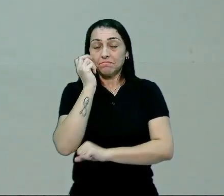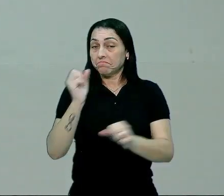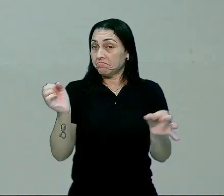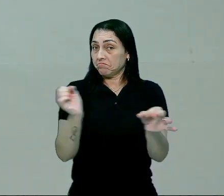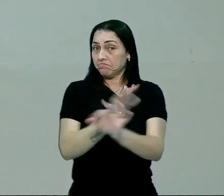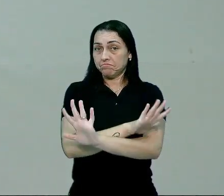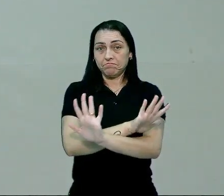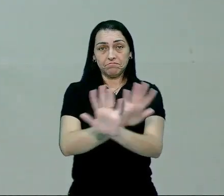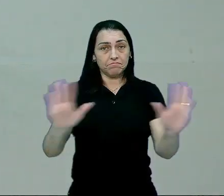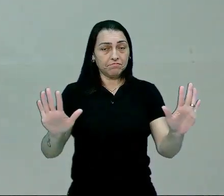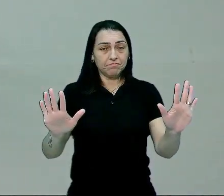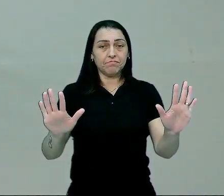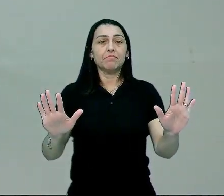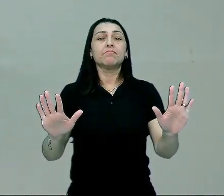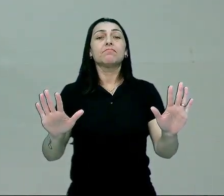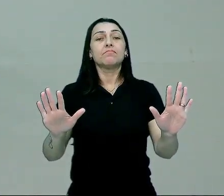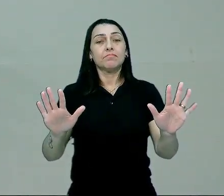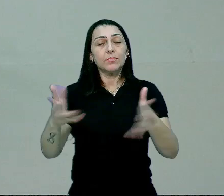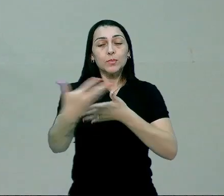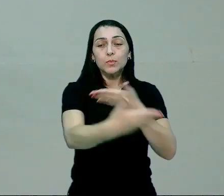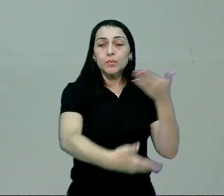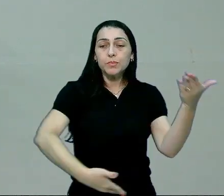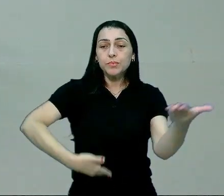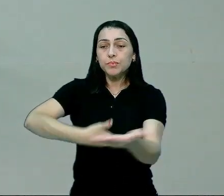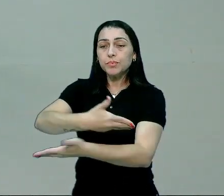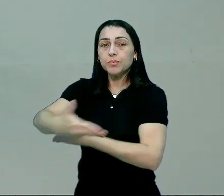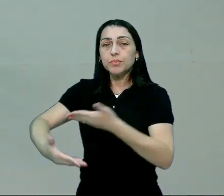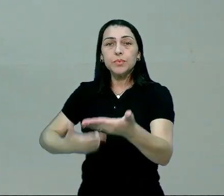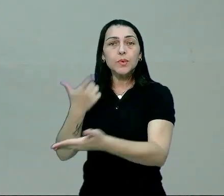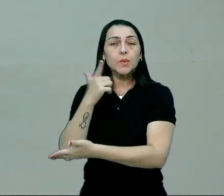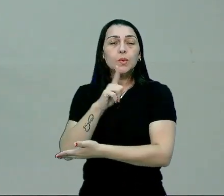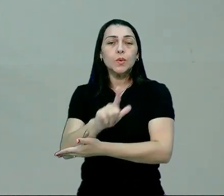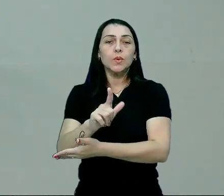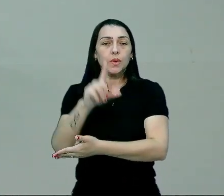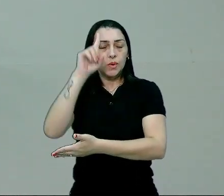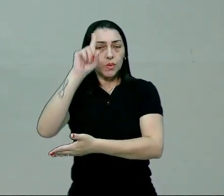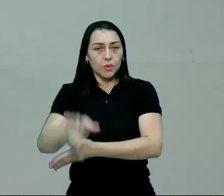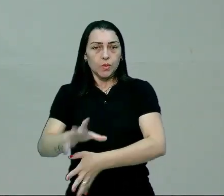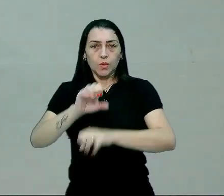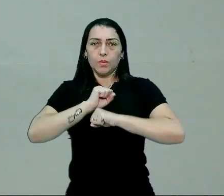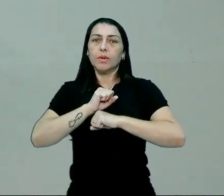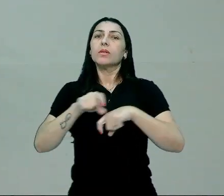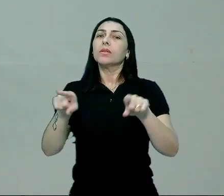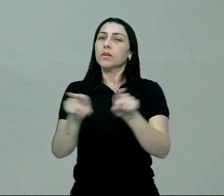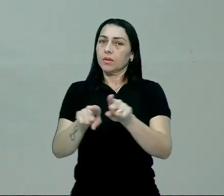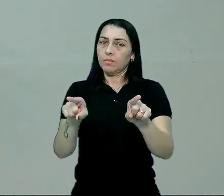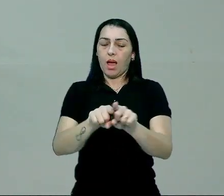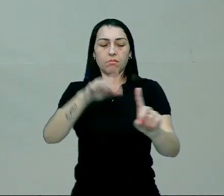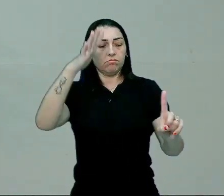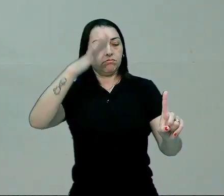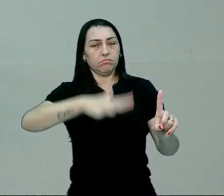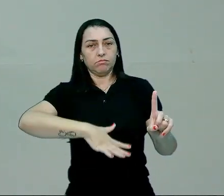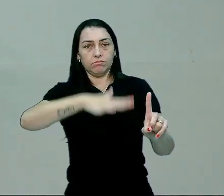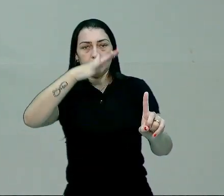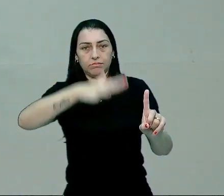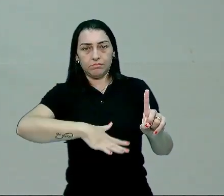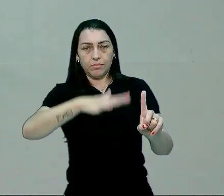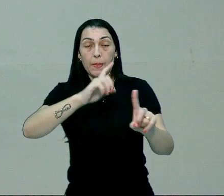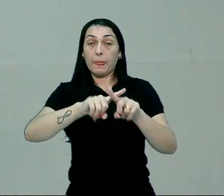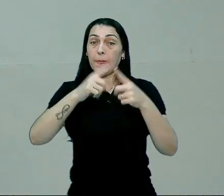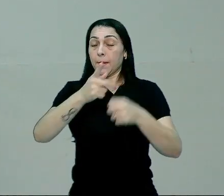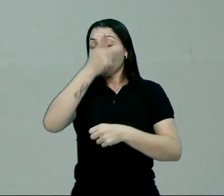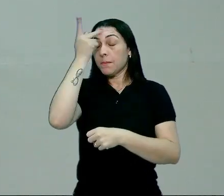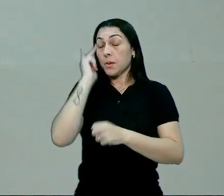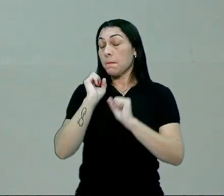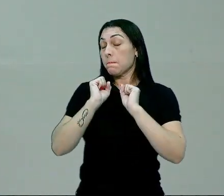Pronto. Essa é a forma dela conquistar, porque dominar também é convencer. Mas